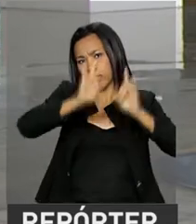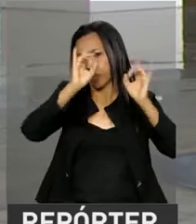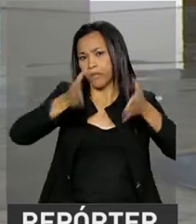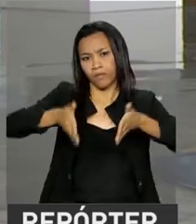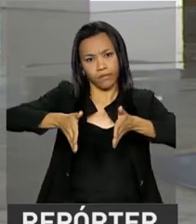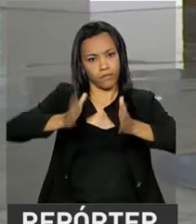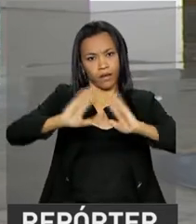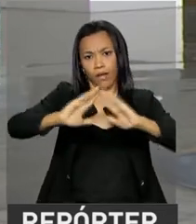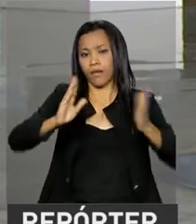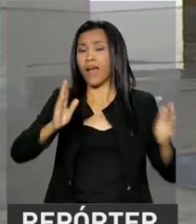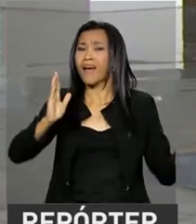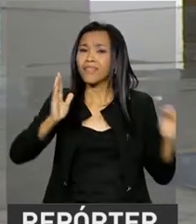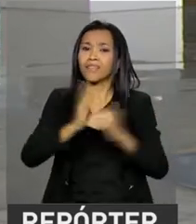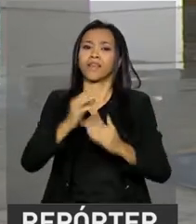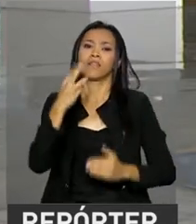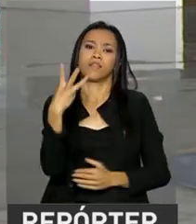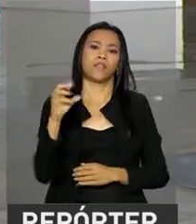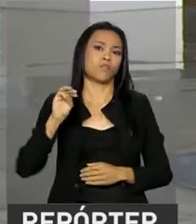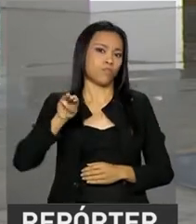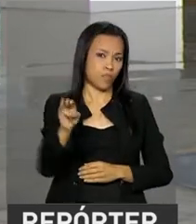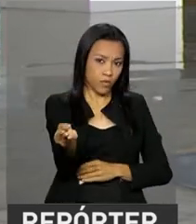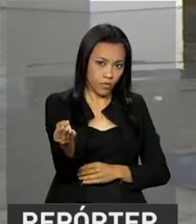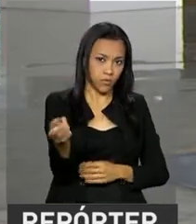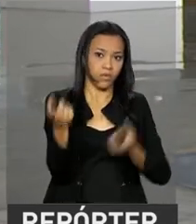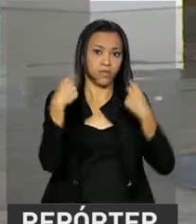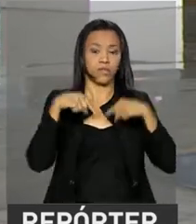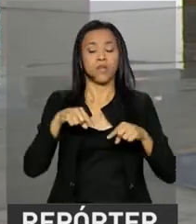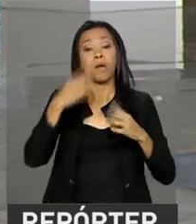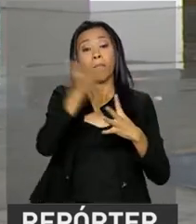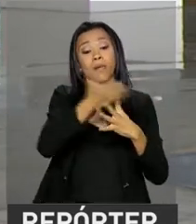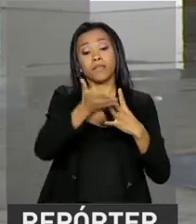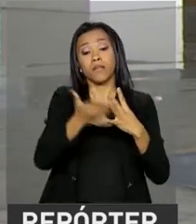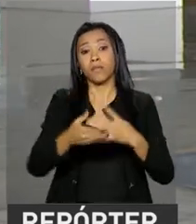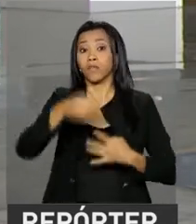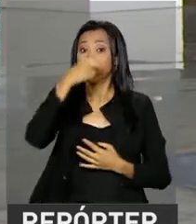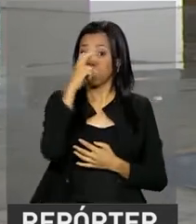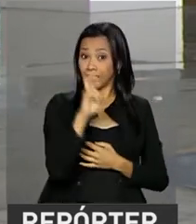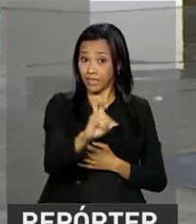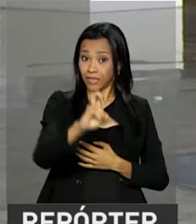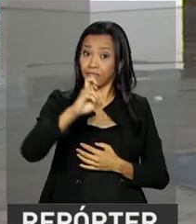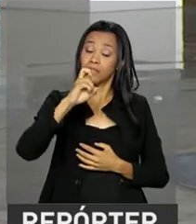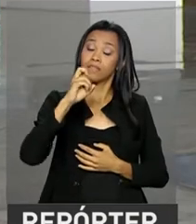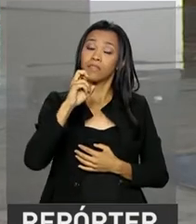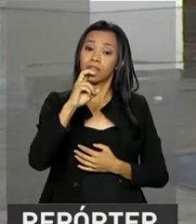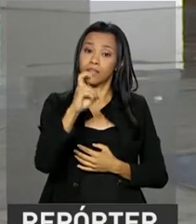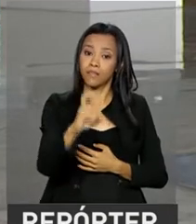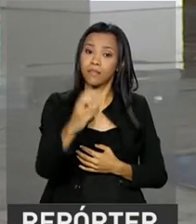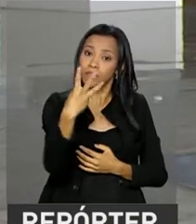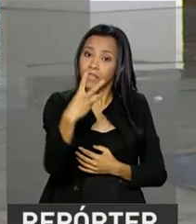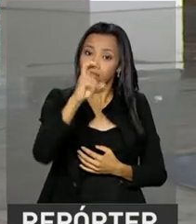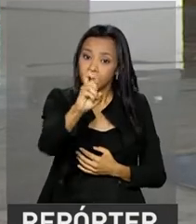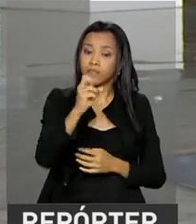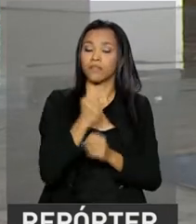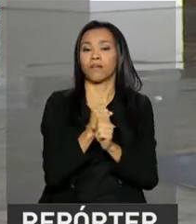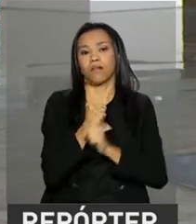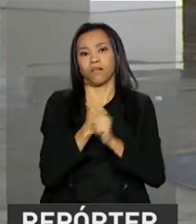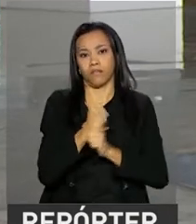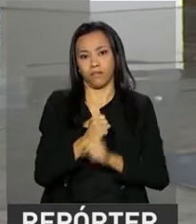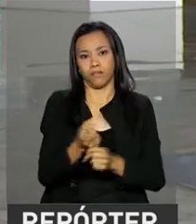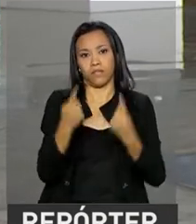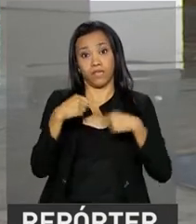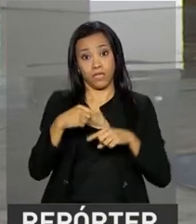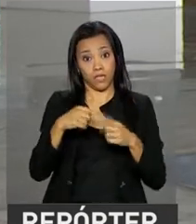deve ser de até 3 milhões de reais. Os parcelamentos são de até 35 anos e as taxas de juros começam em 4